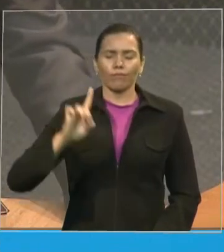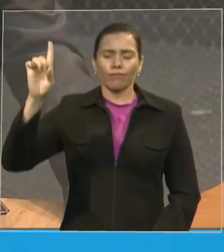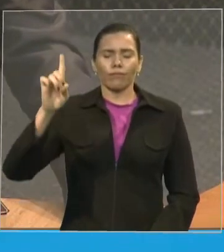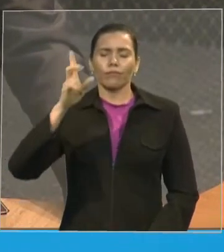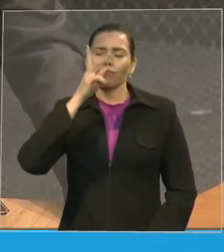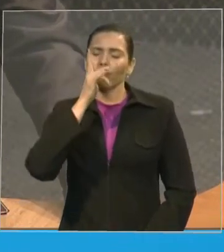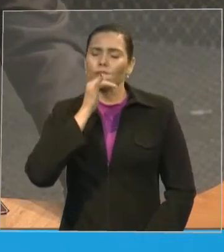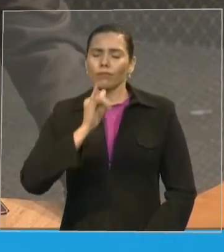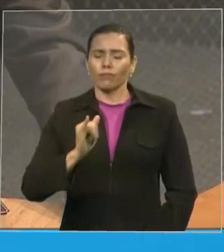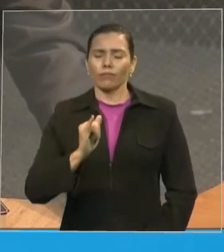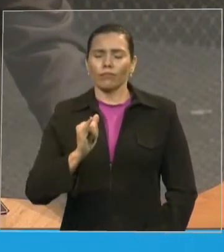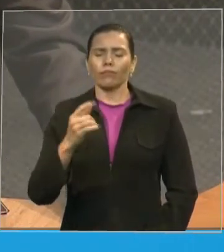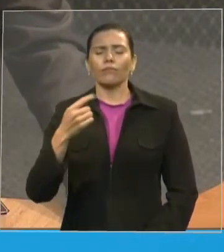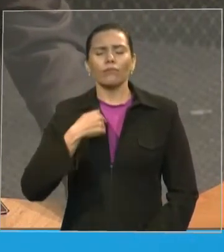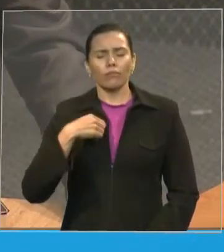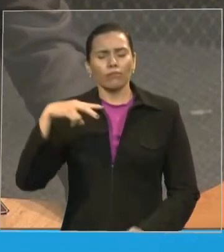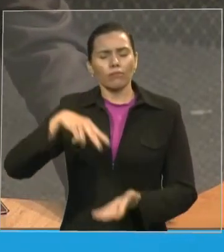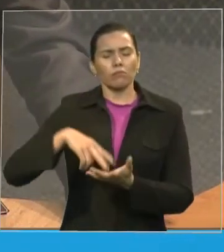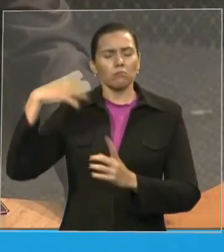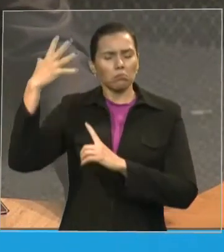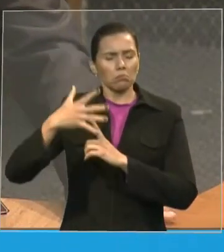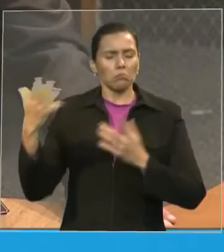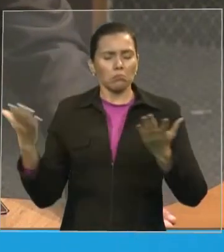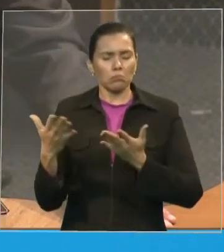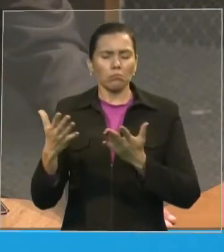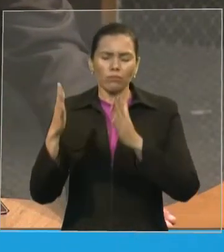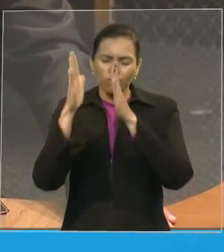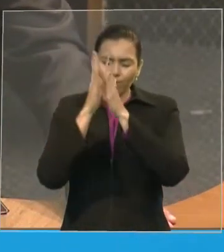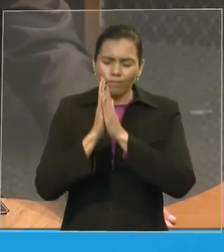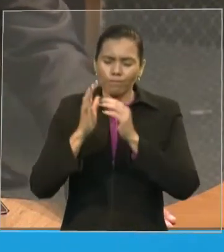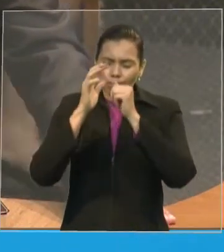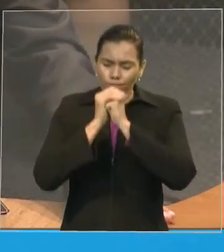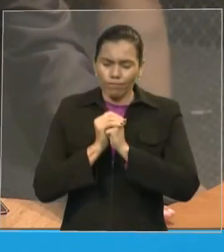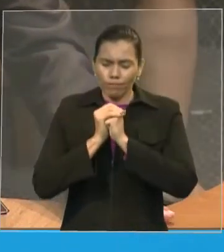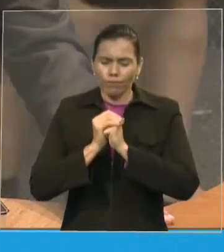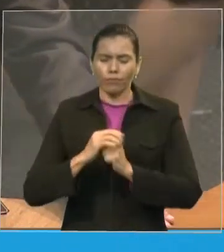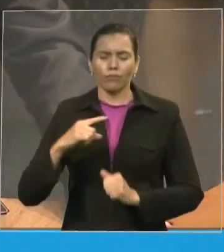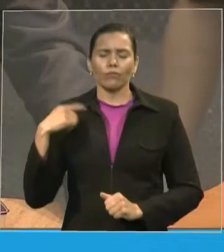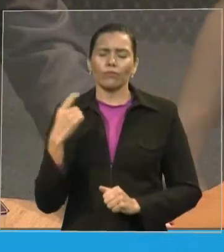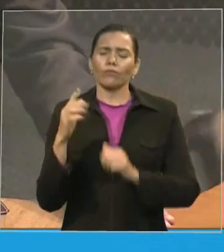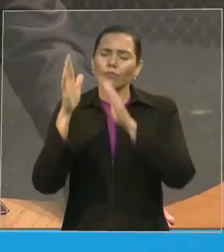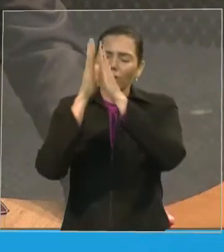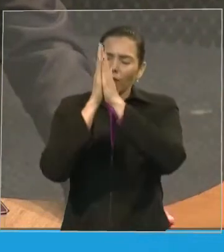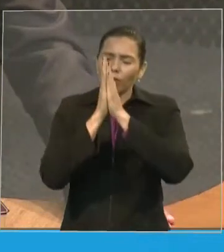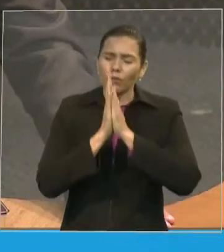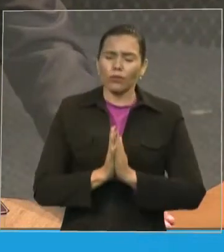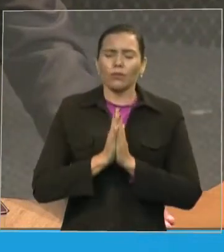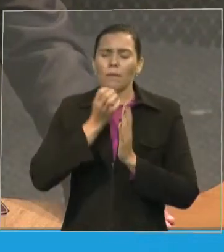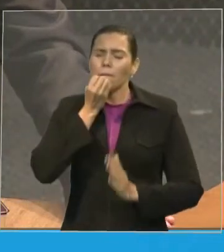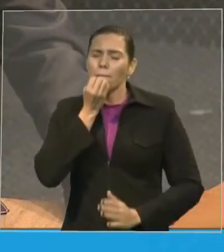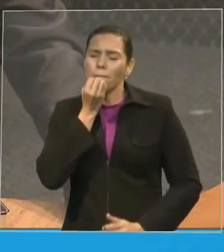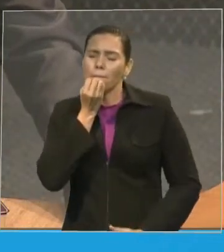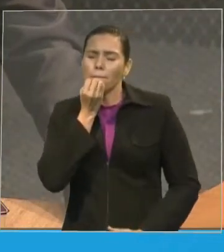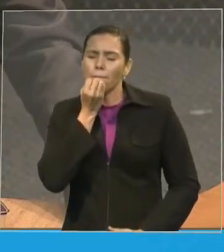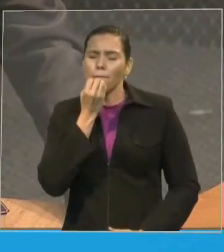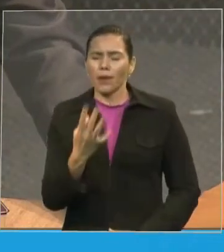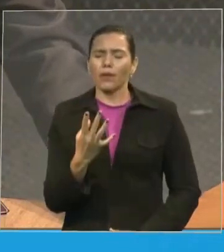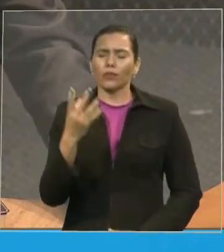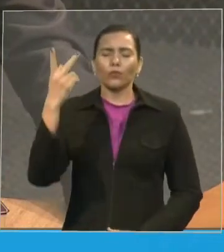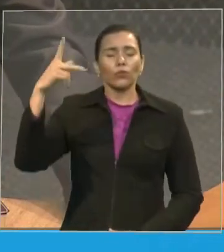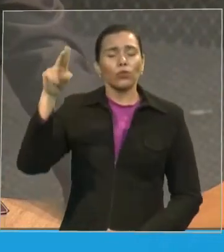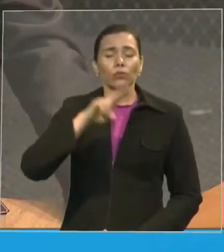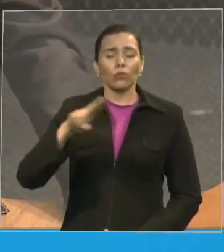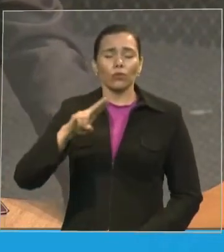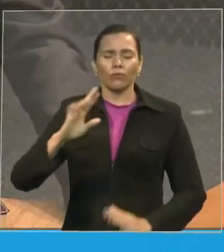estamos diante de Ti nós Te adoramos Te bendizemos Te